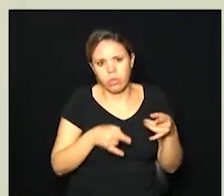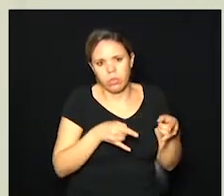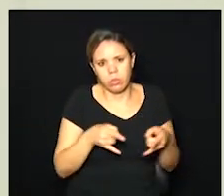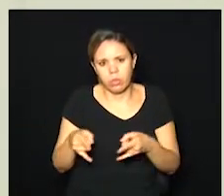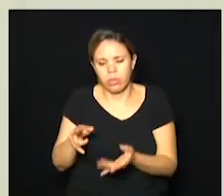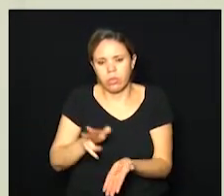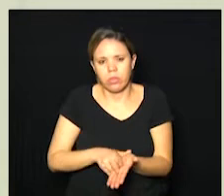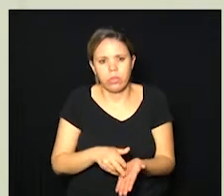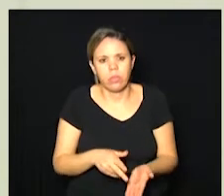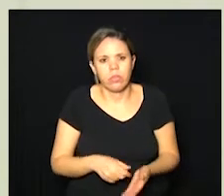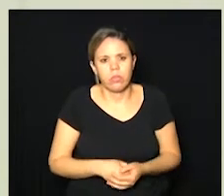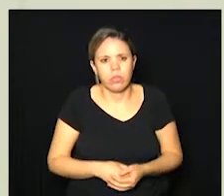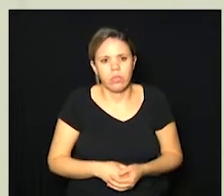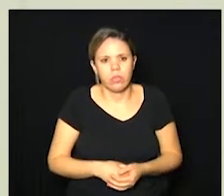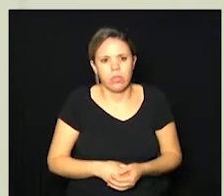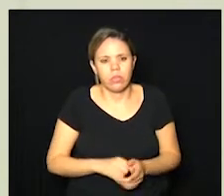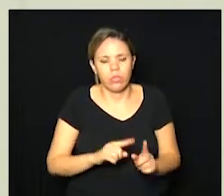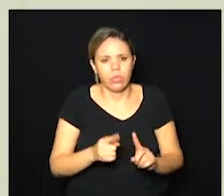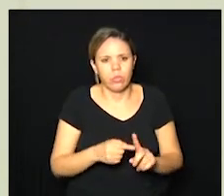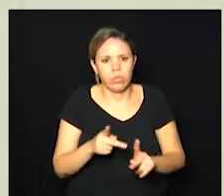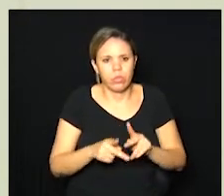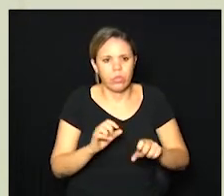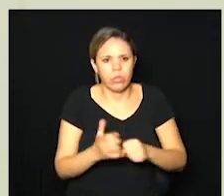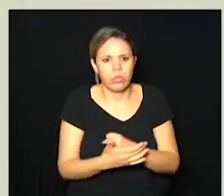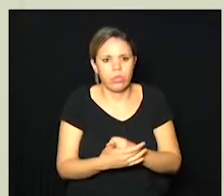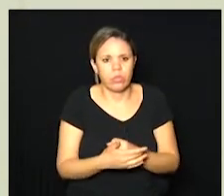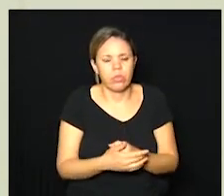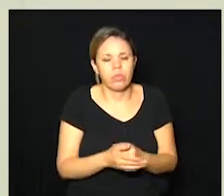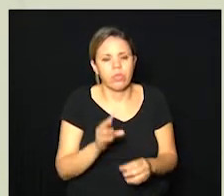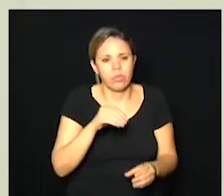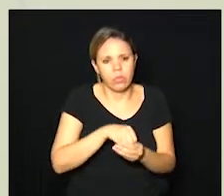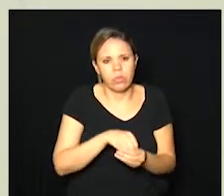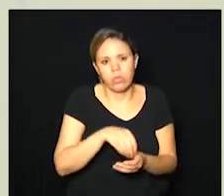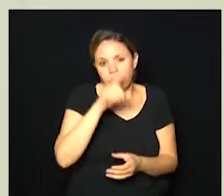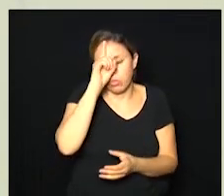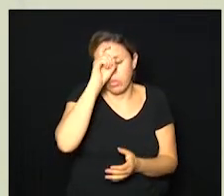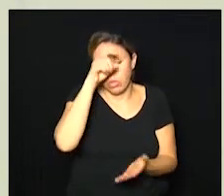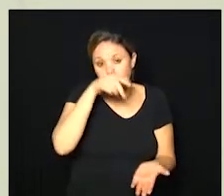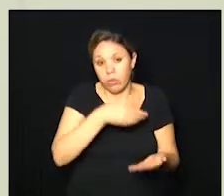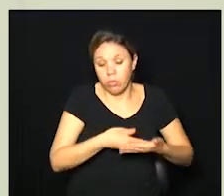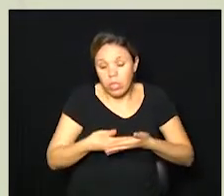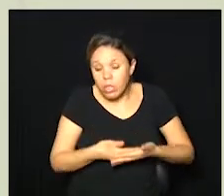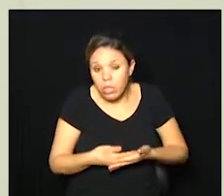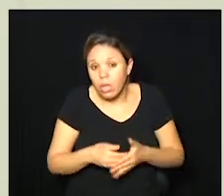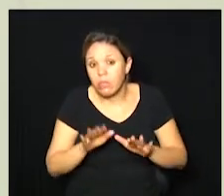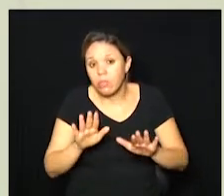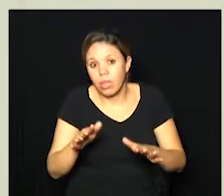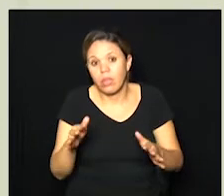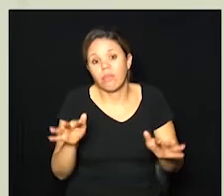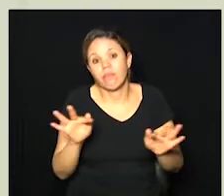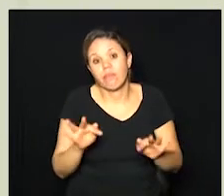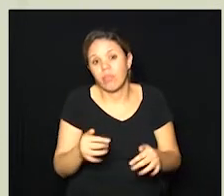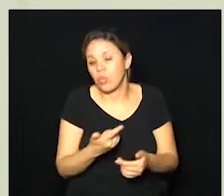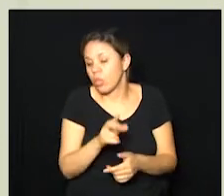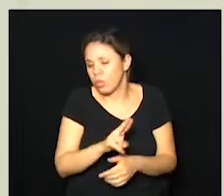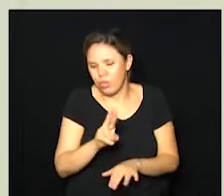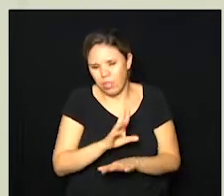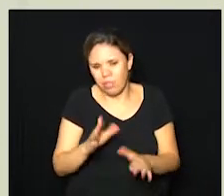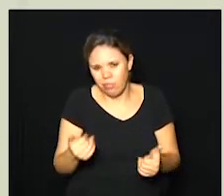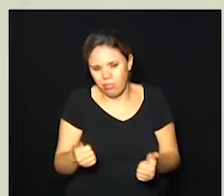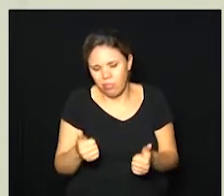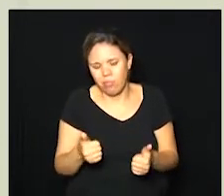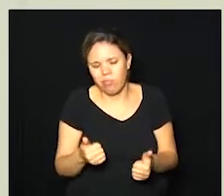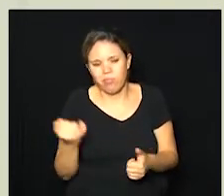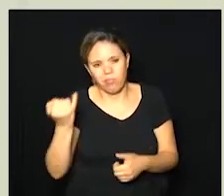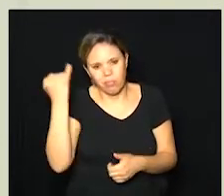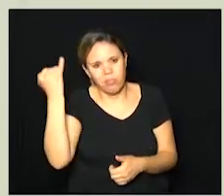exclusivos para gestante Covid na maternidade praticamente felizmente não tem sido usado mas é